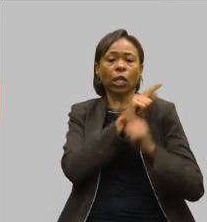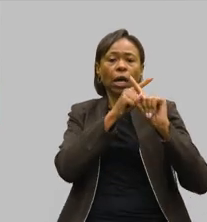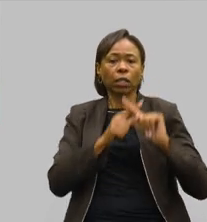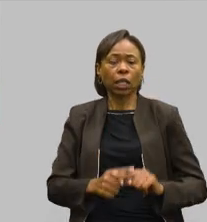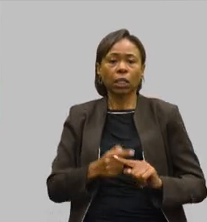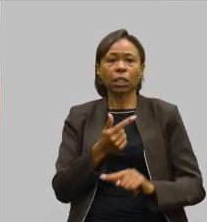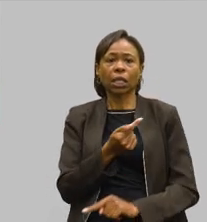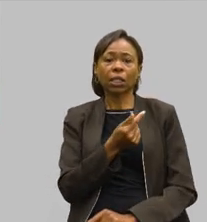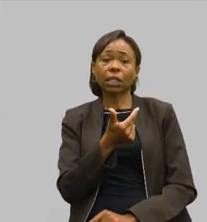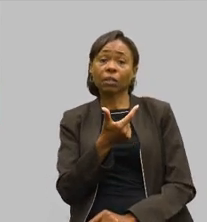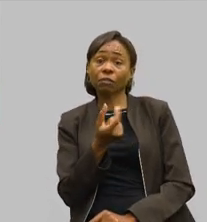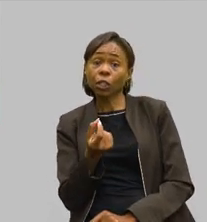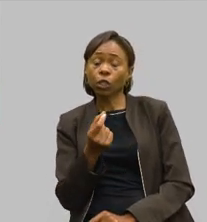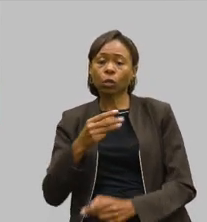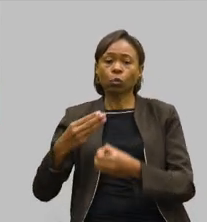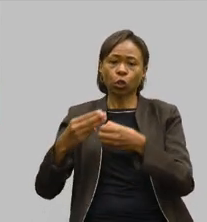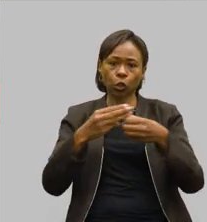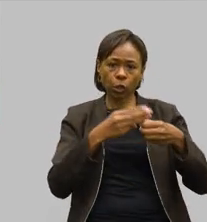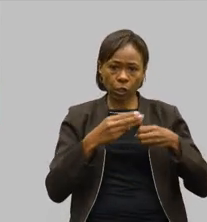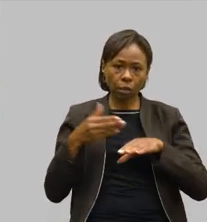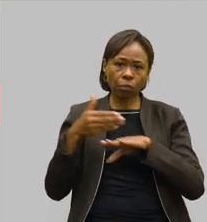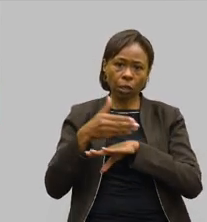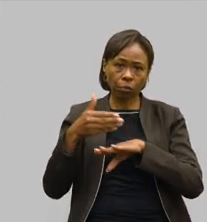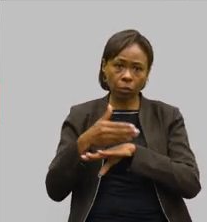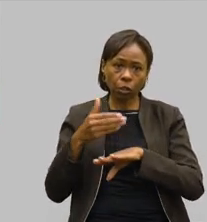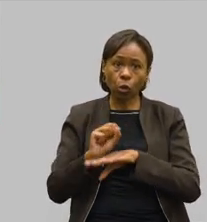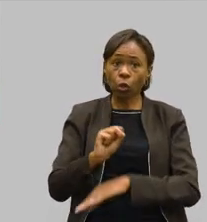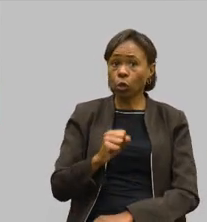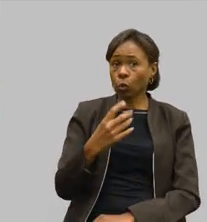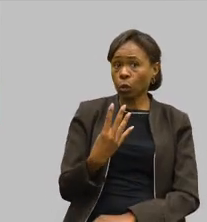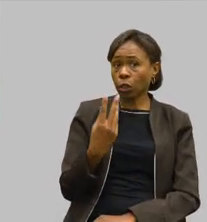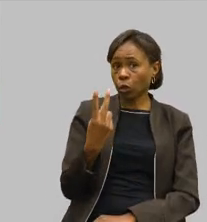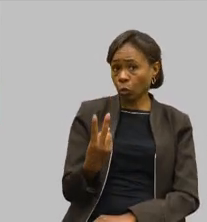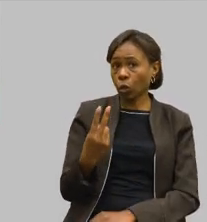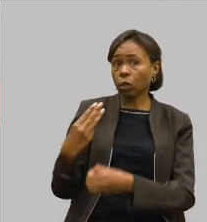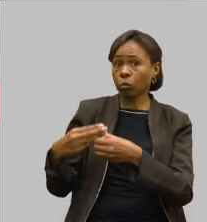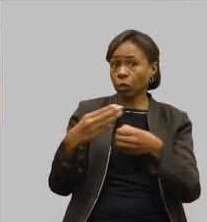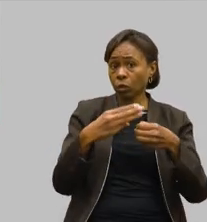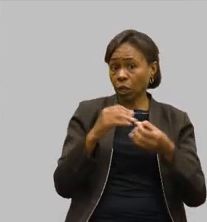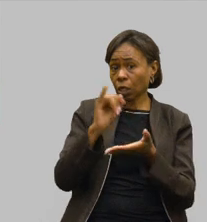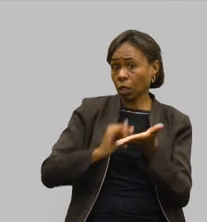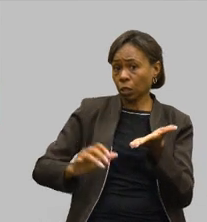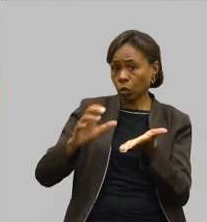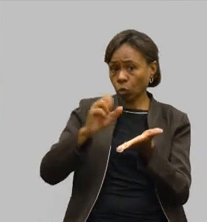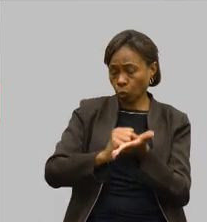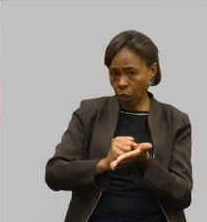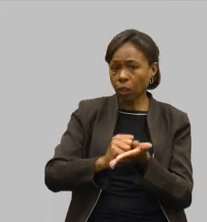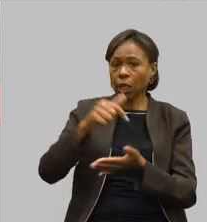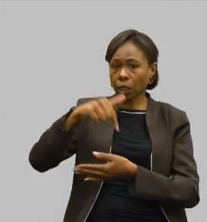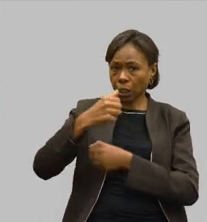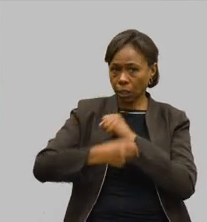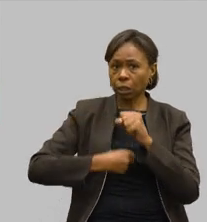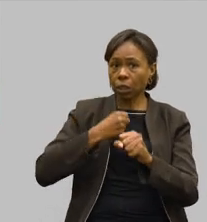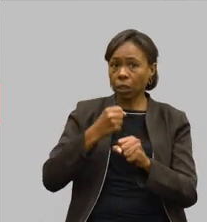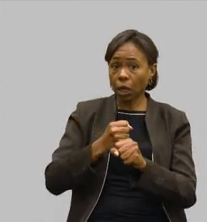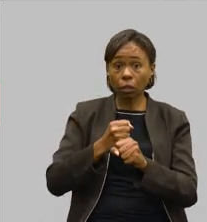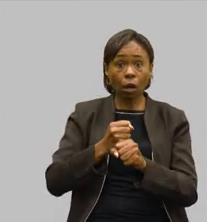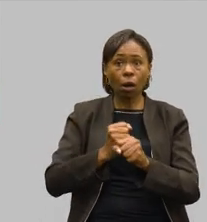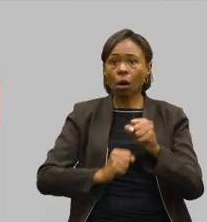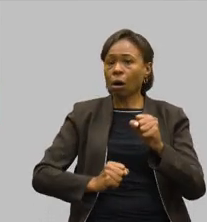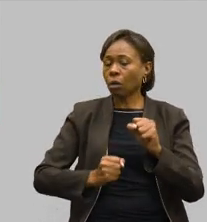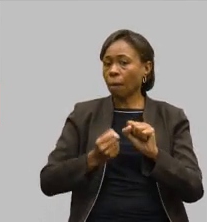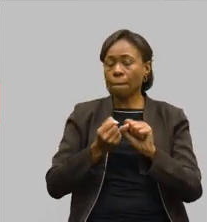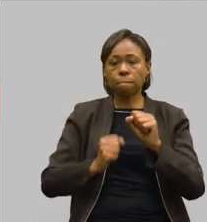municípios no Estado. 842 municípios foram inscritos em 2024, sendo recorde de inscrições.